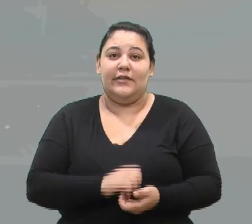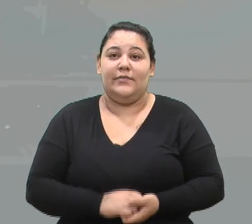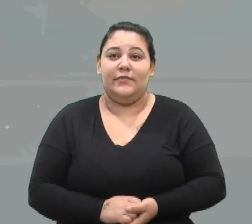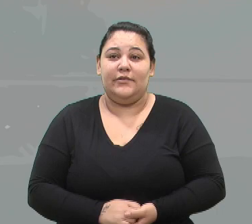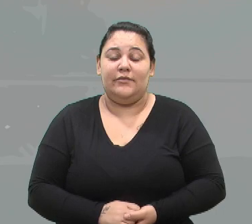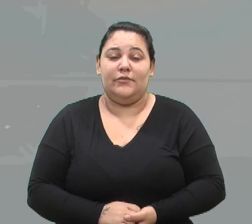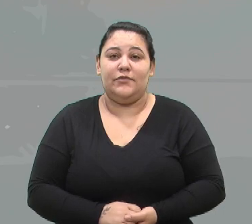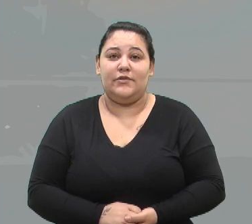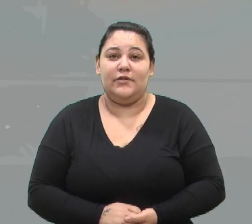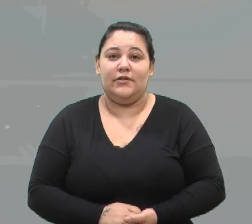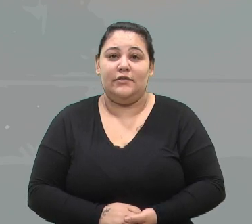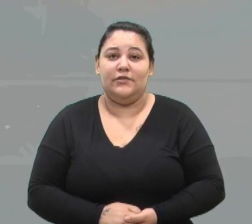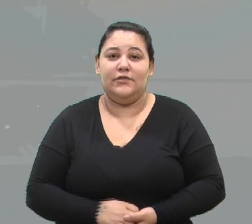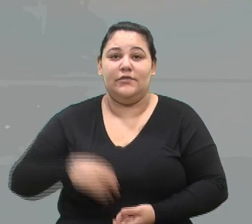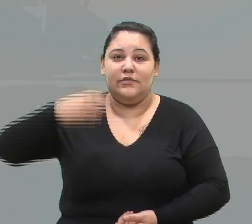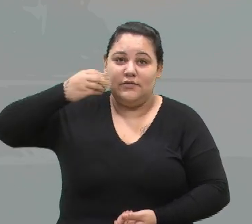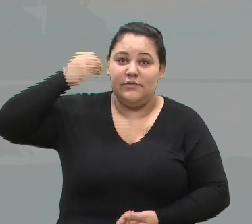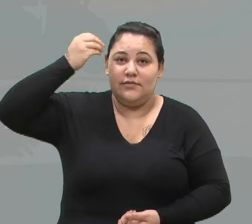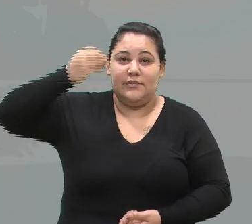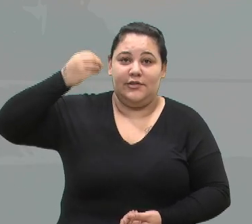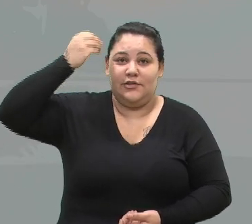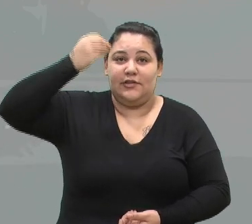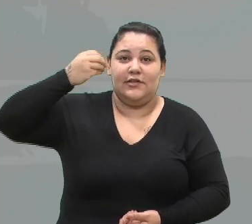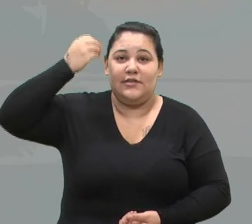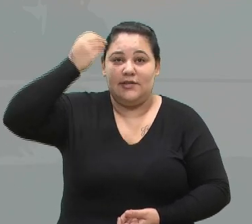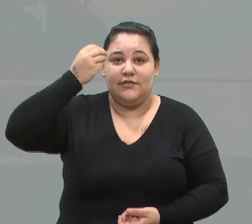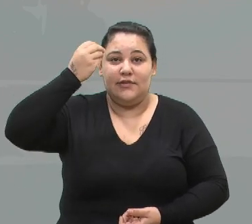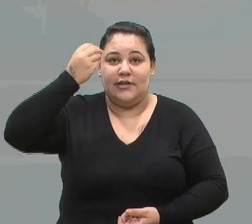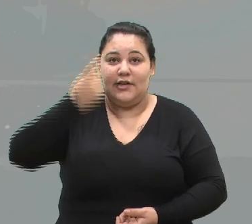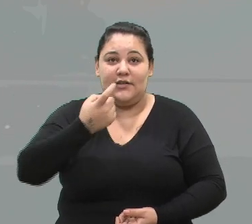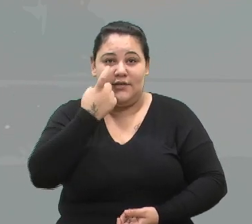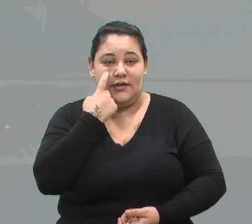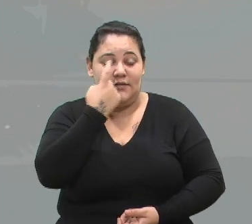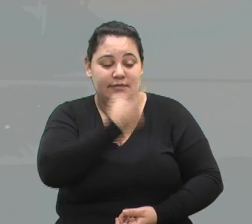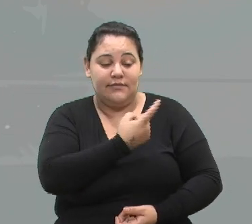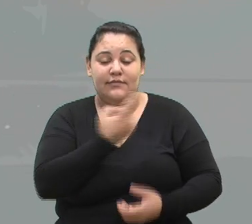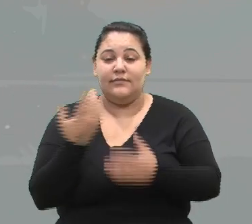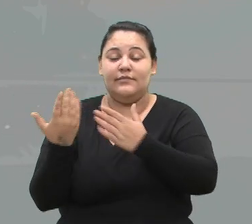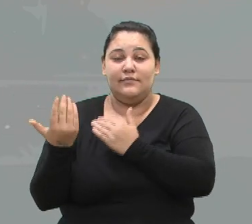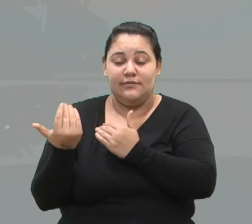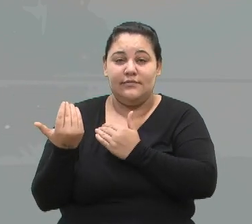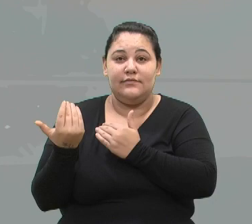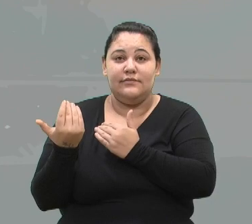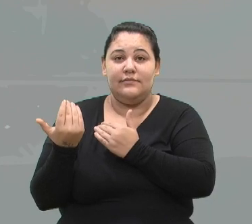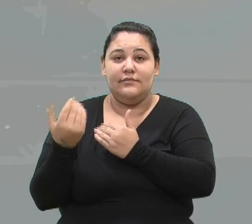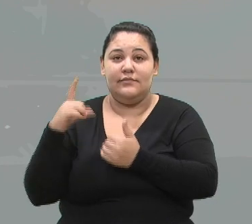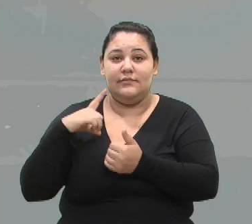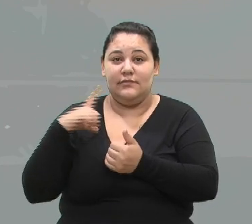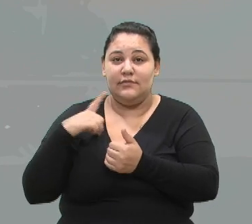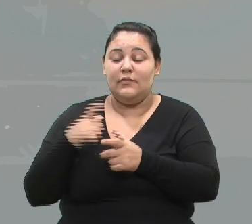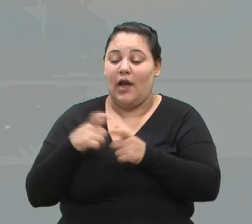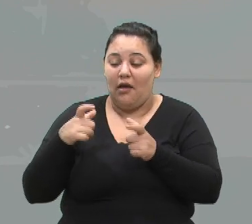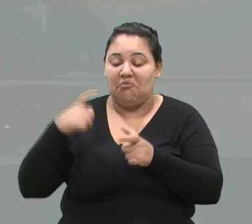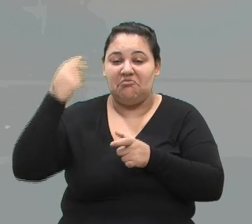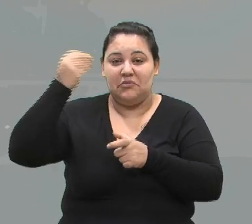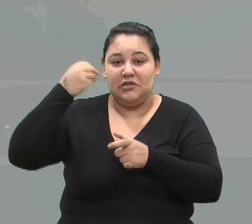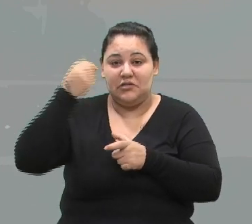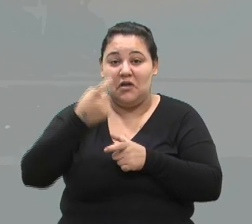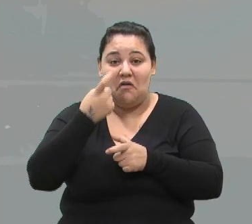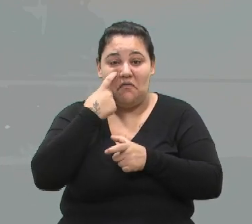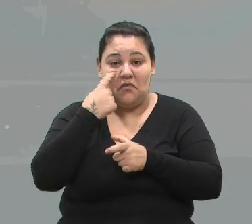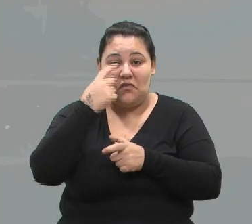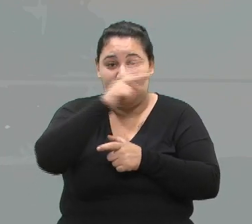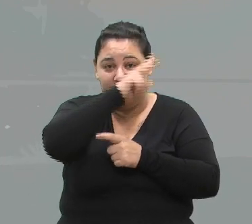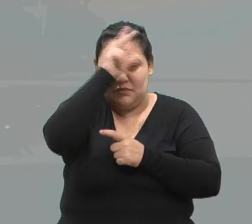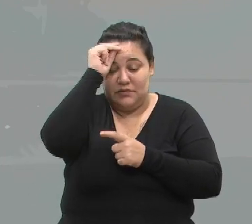uma grande experiência ouvindo a Tabata, uma jovem, uma grande experiência ouvindo o prefeito melhor